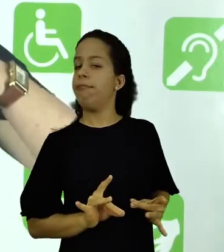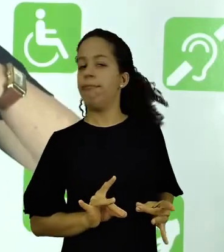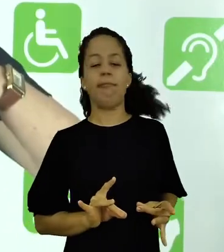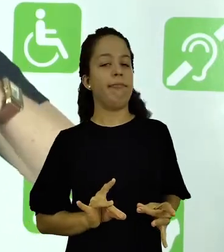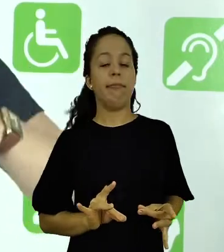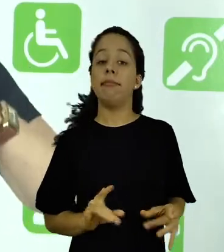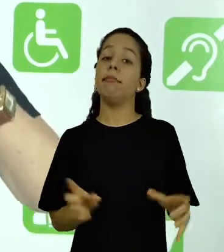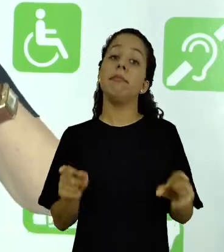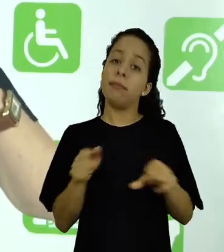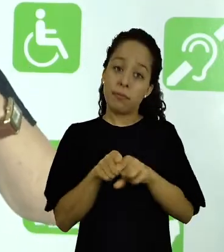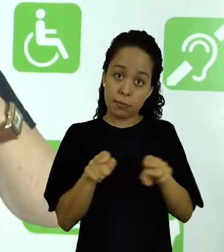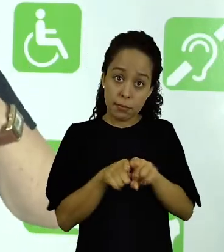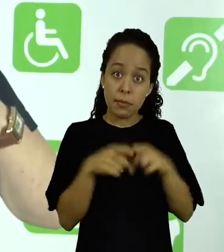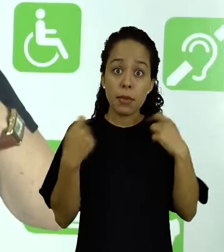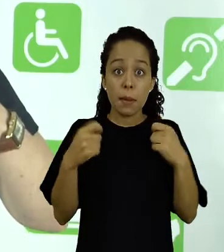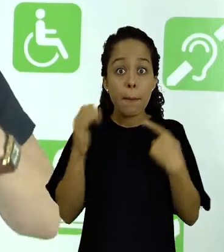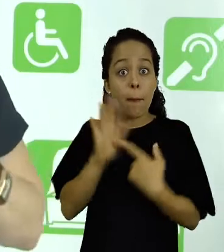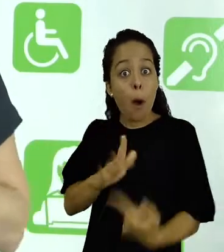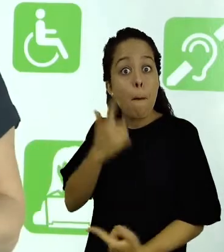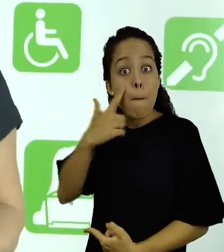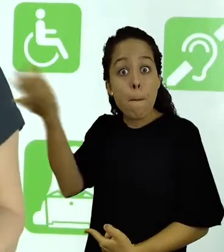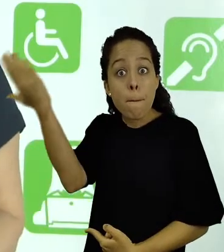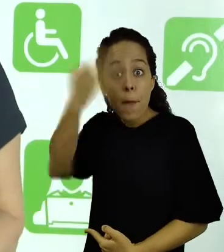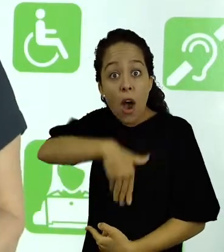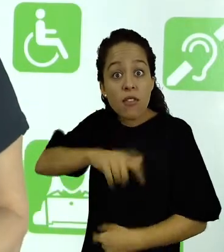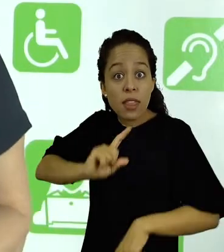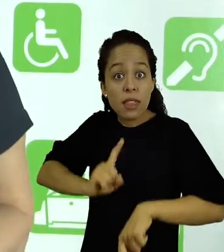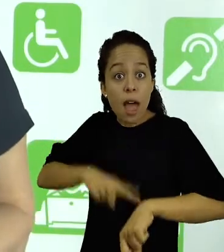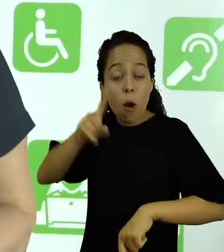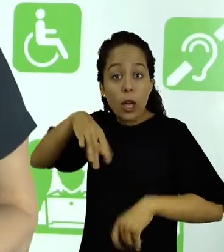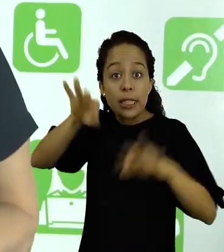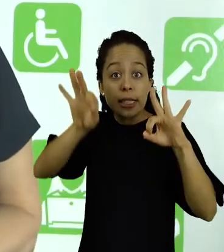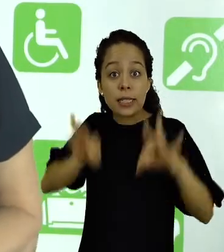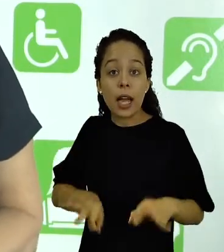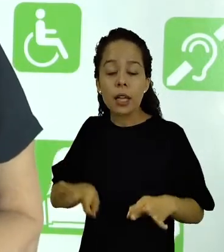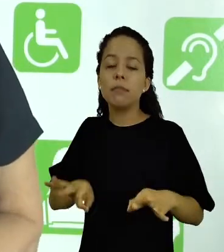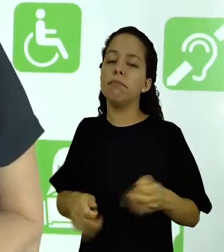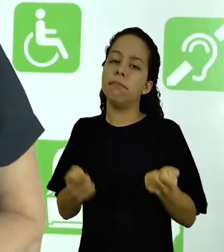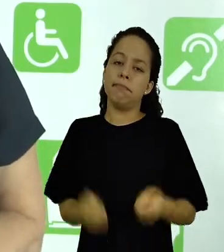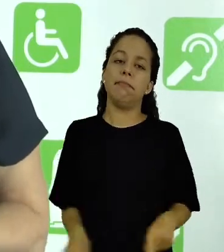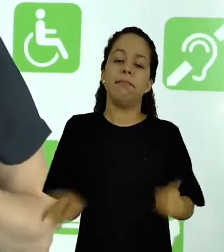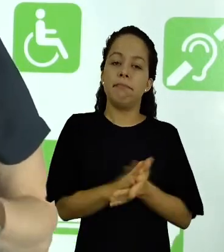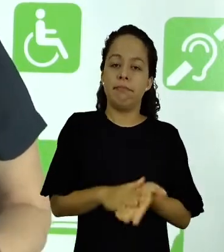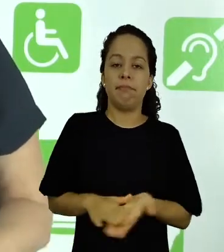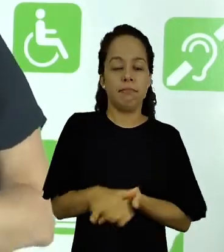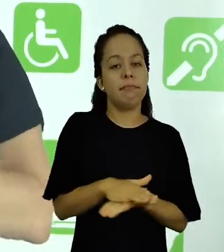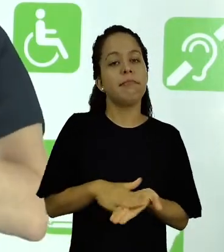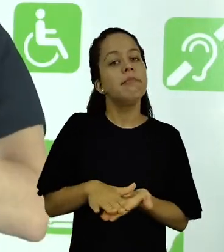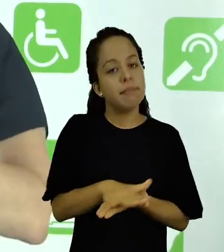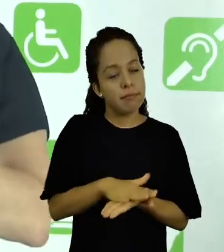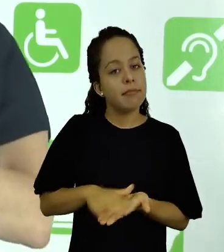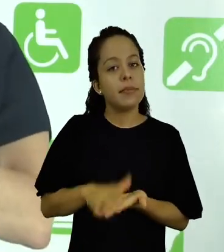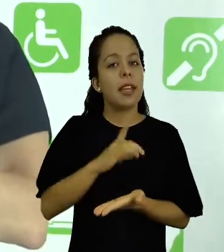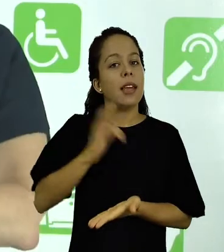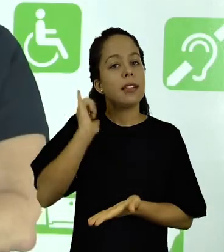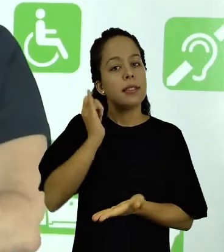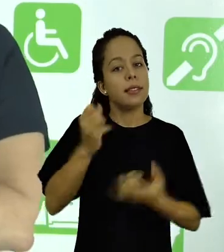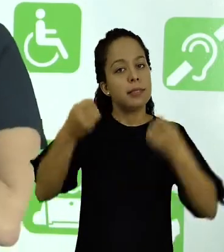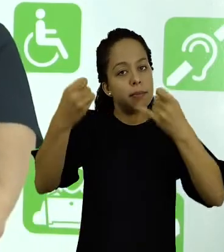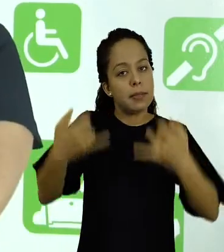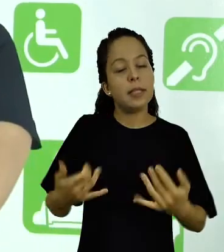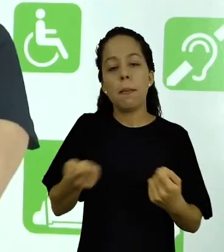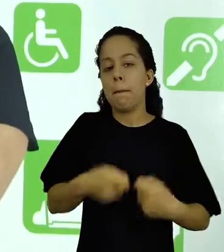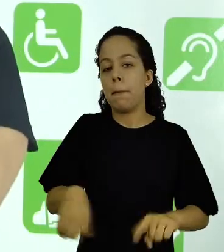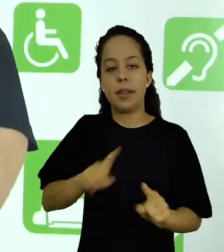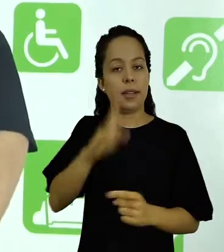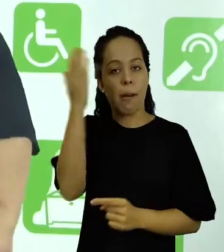requer uma demonstração exata, certa, do que se está